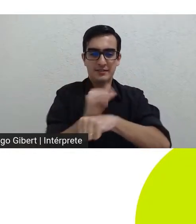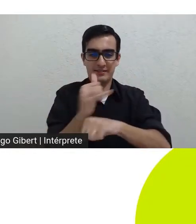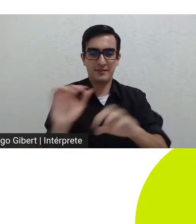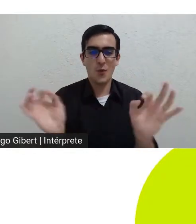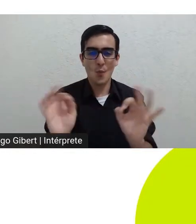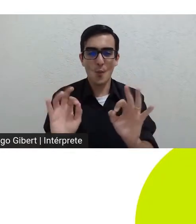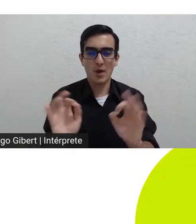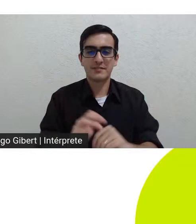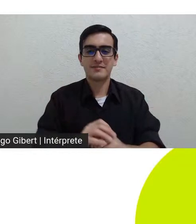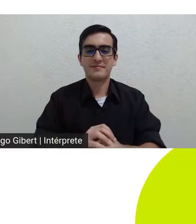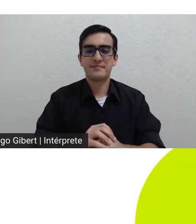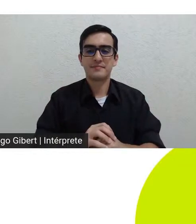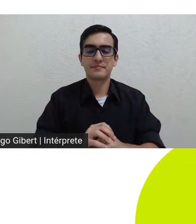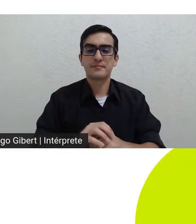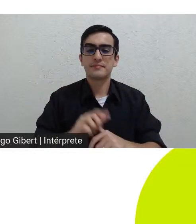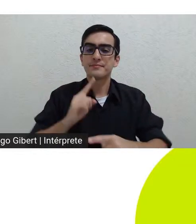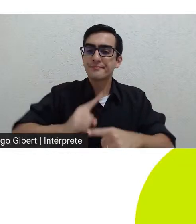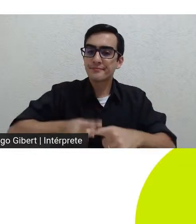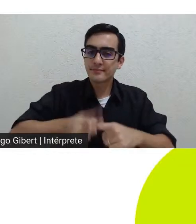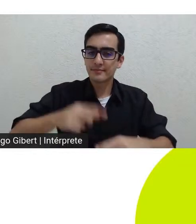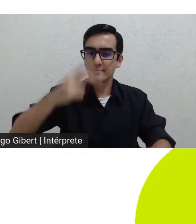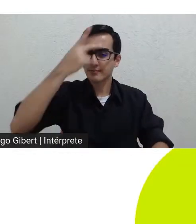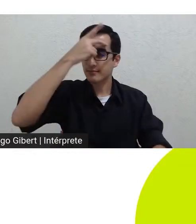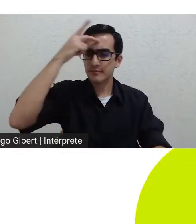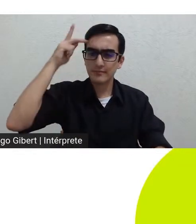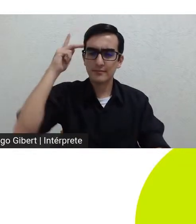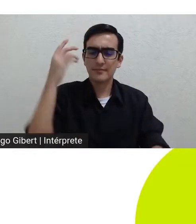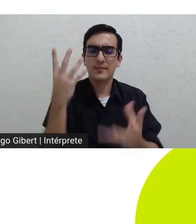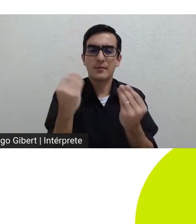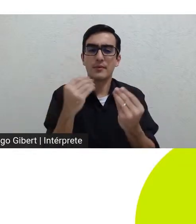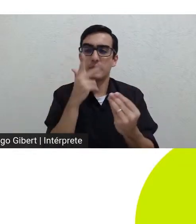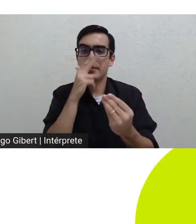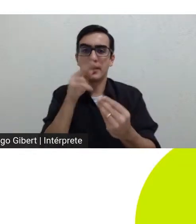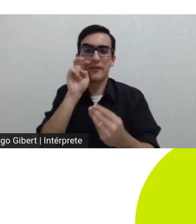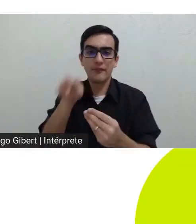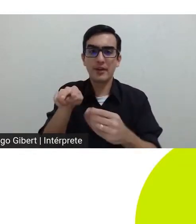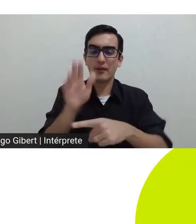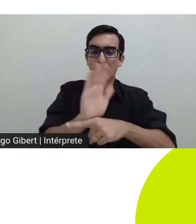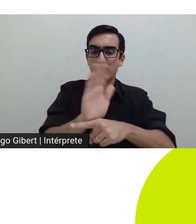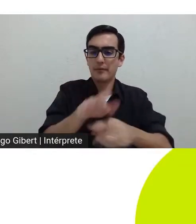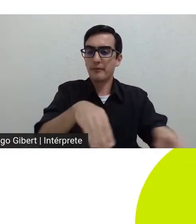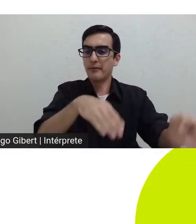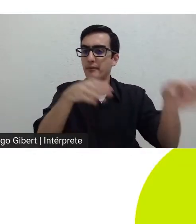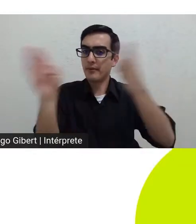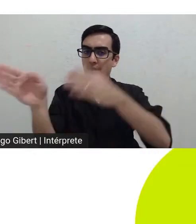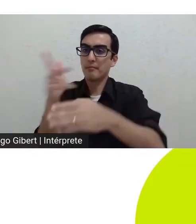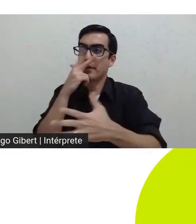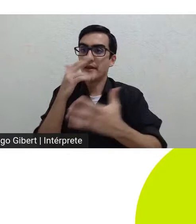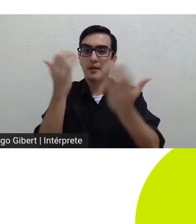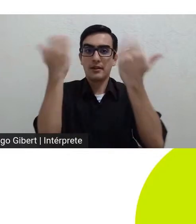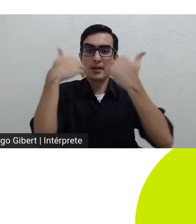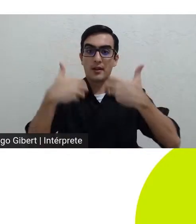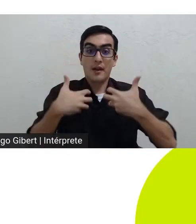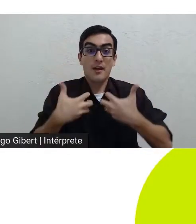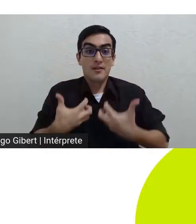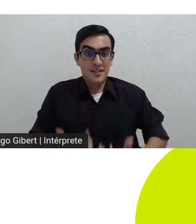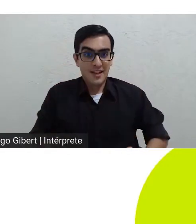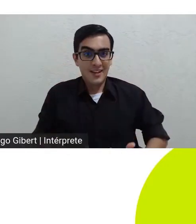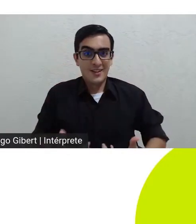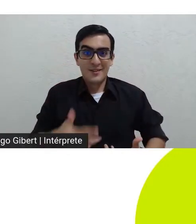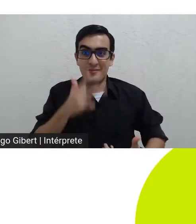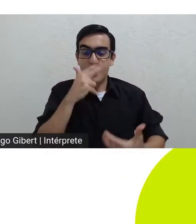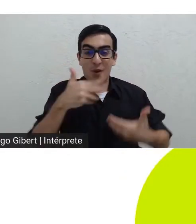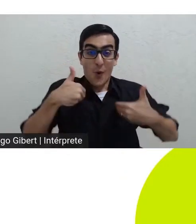pessoas depois de assistir ao filme afirmam que se sentem cansadas fisicamente cansadas até de toda a